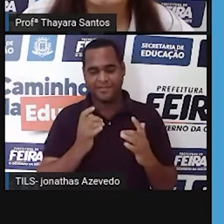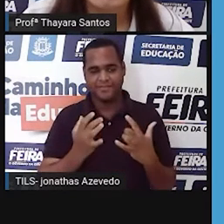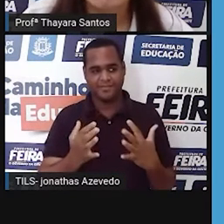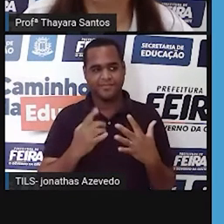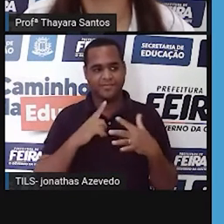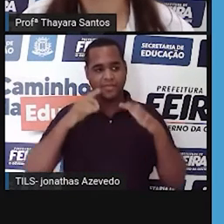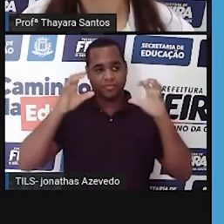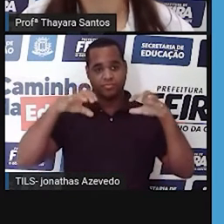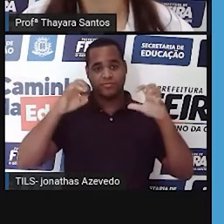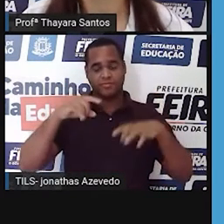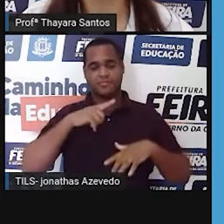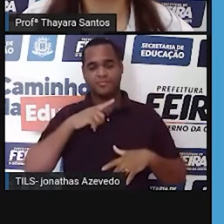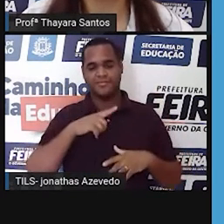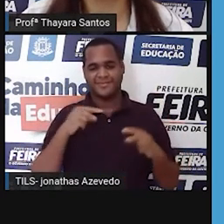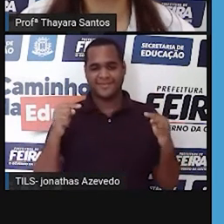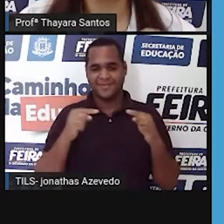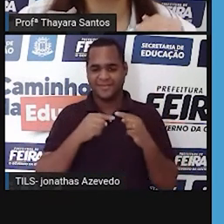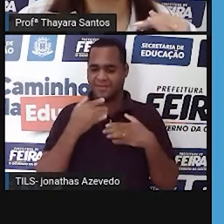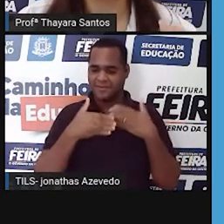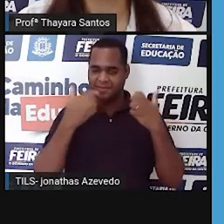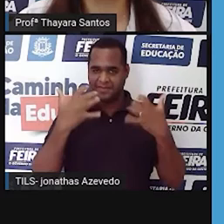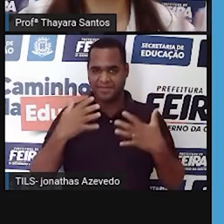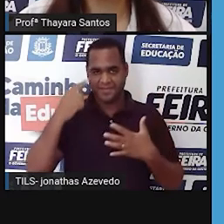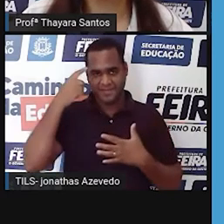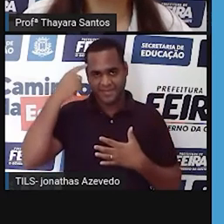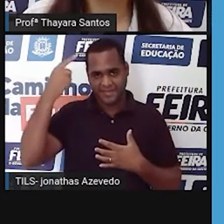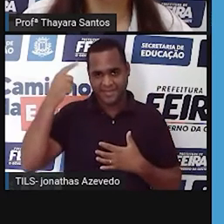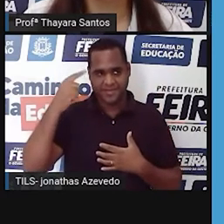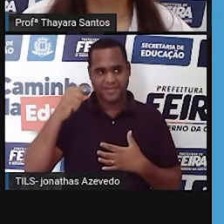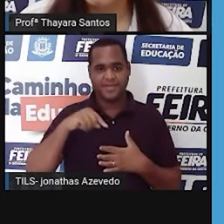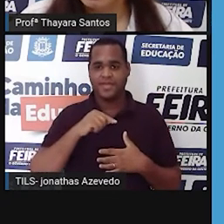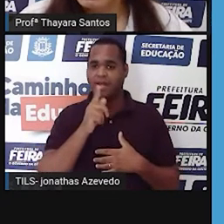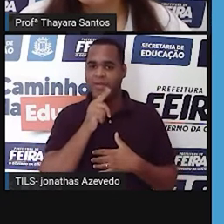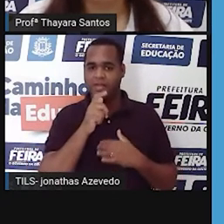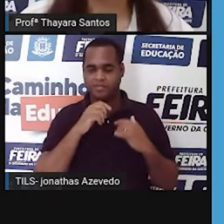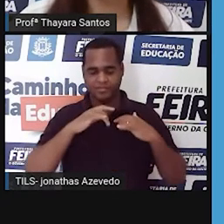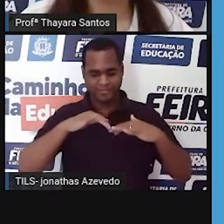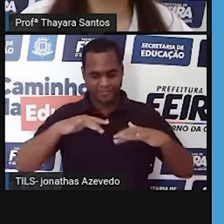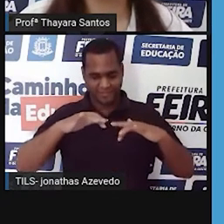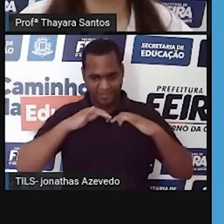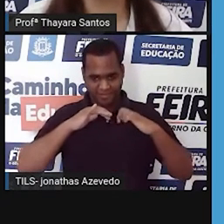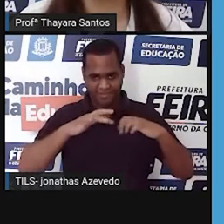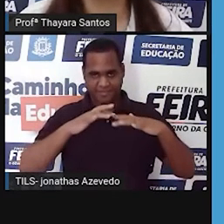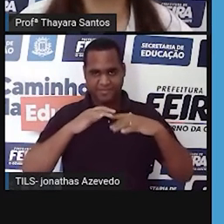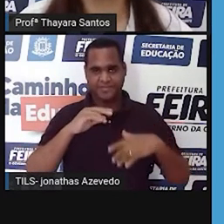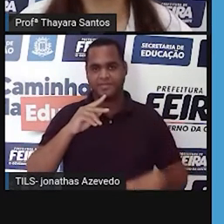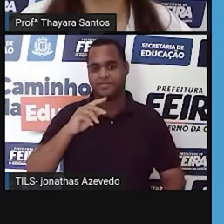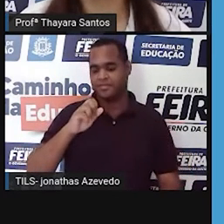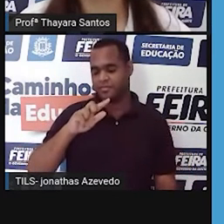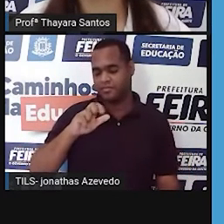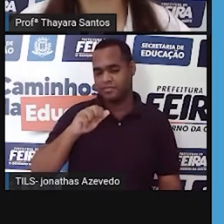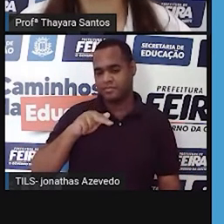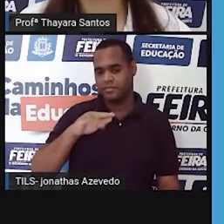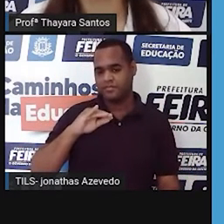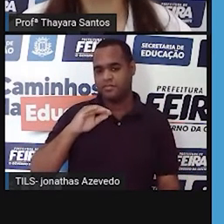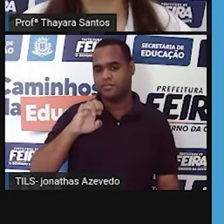épocas de chuva, ele fica ali, aquela vegetação alagada. Aí a gente chama de planície alagada.